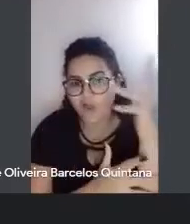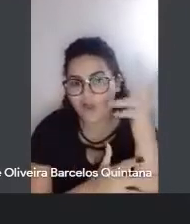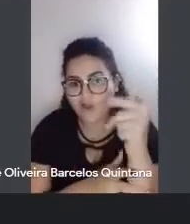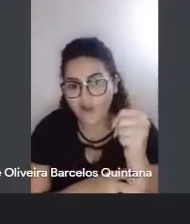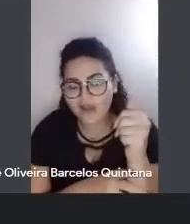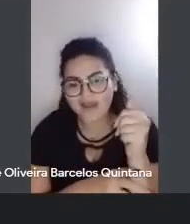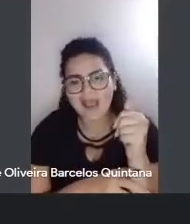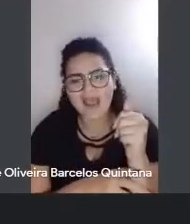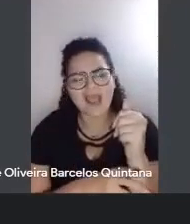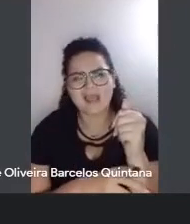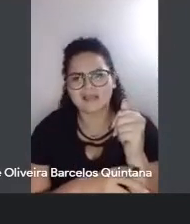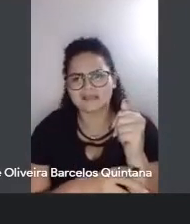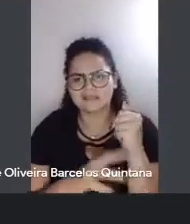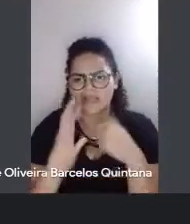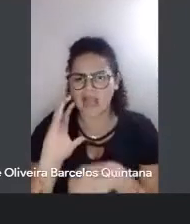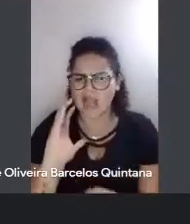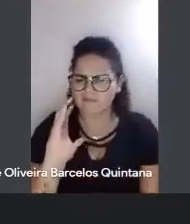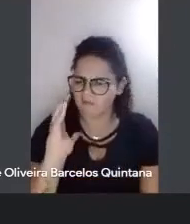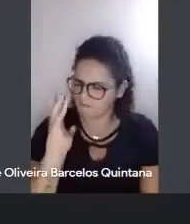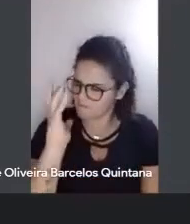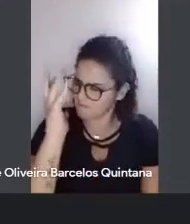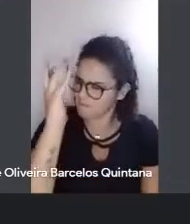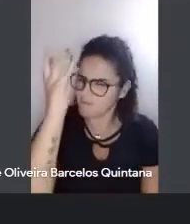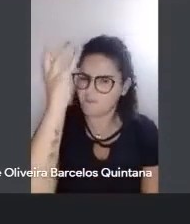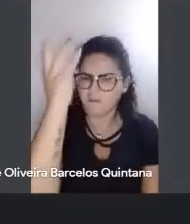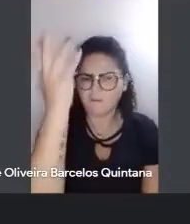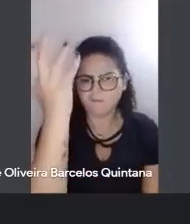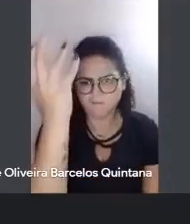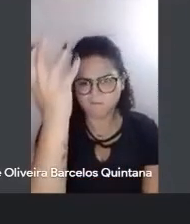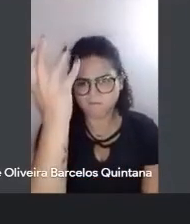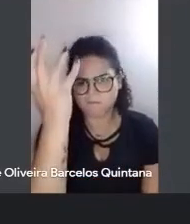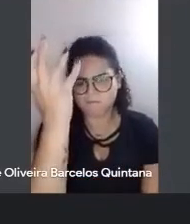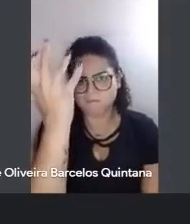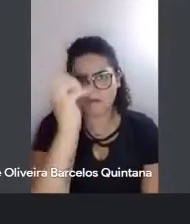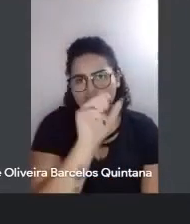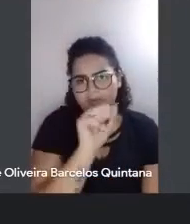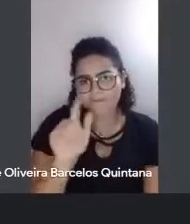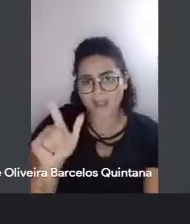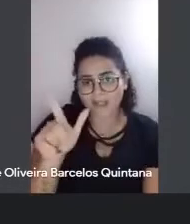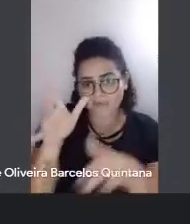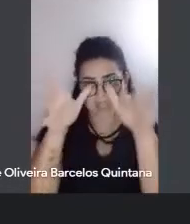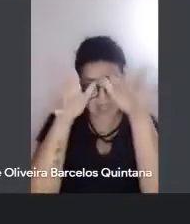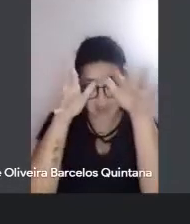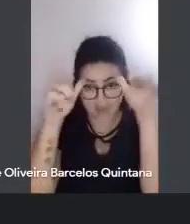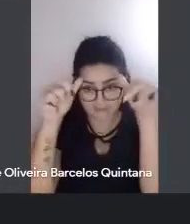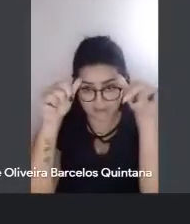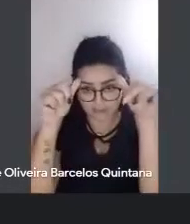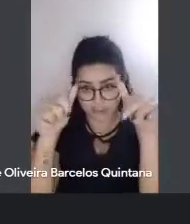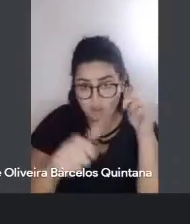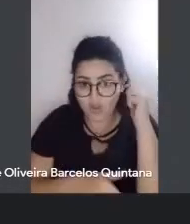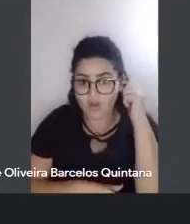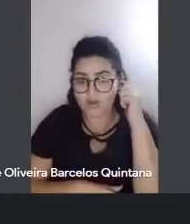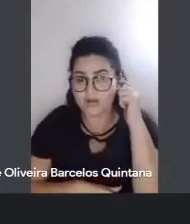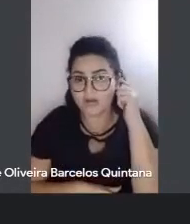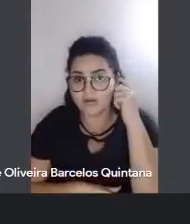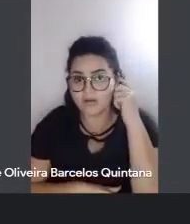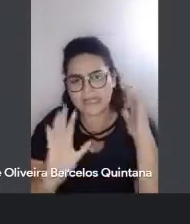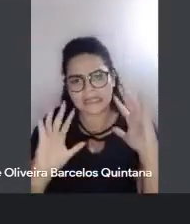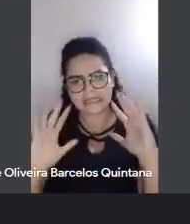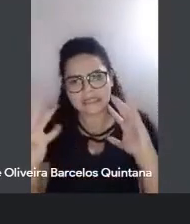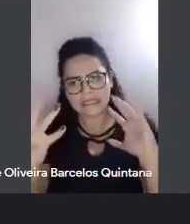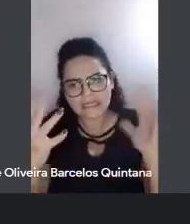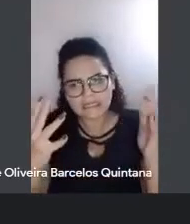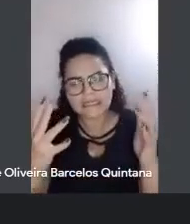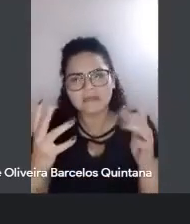vi árvores tão pujantes, assim, talvez seja mais pujante que a própria Amazônia, porque eles têm, eles têm uma condição climática, eles fazem